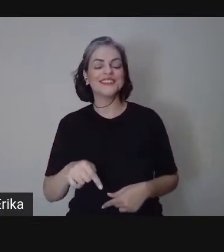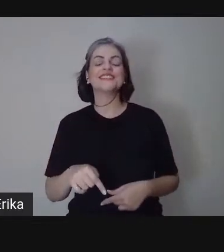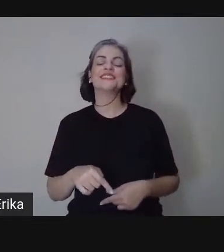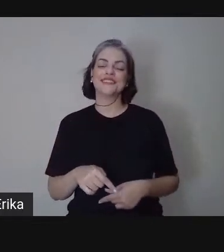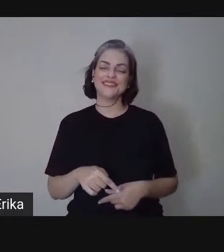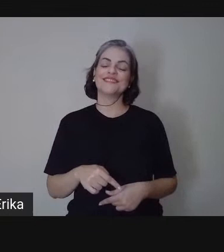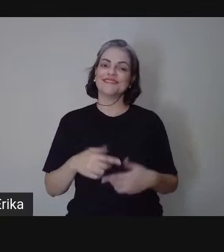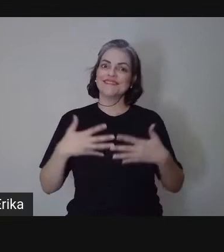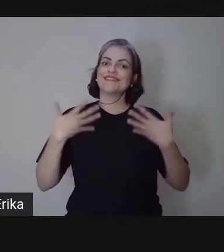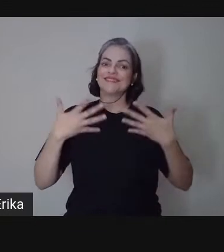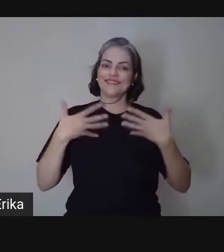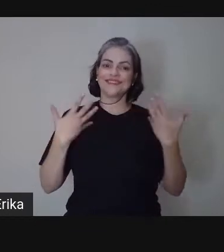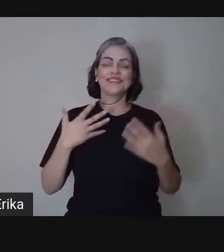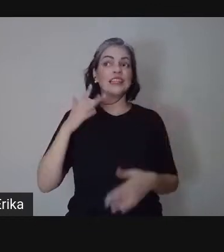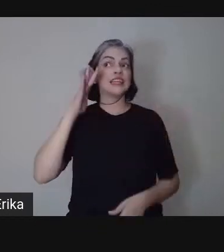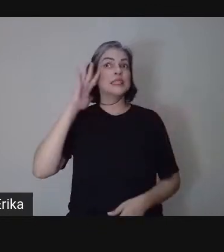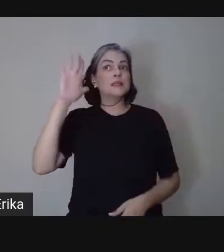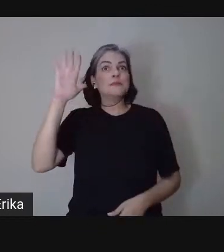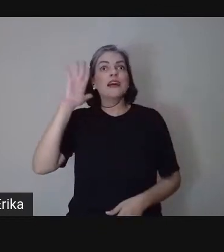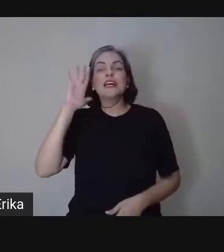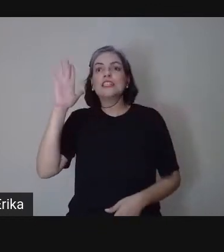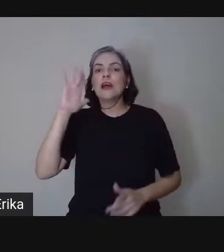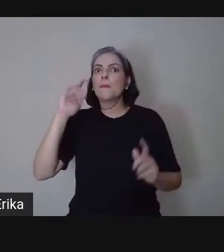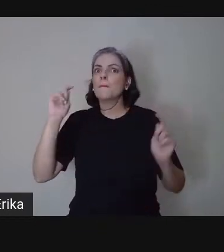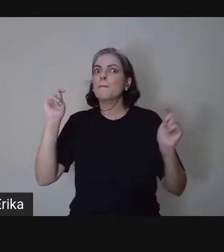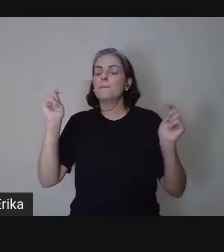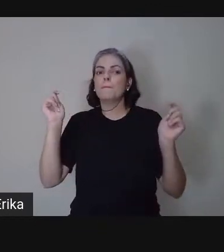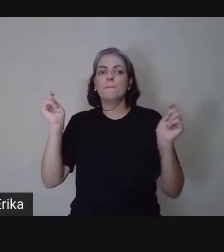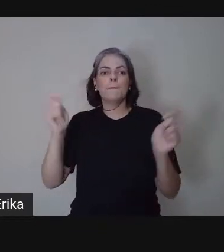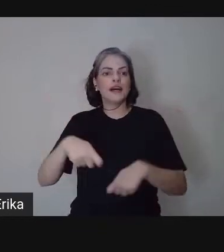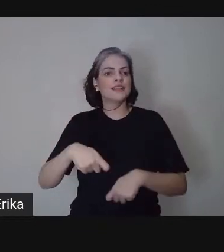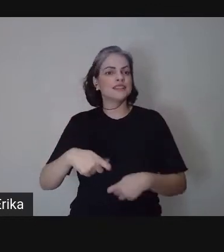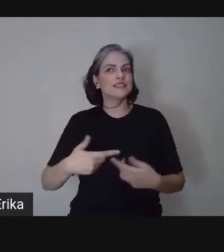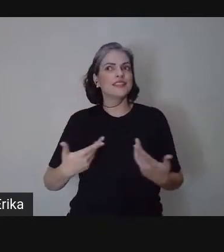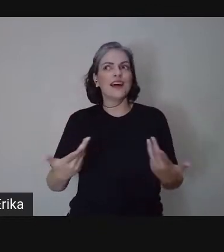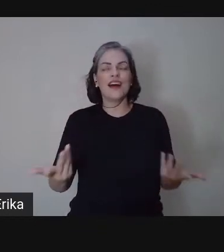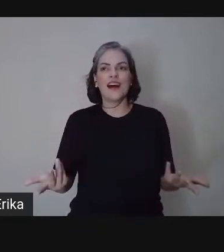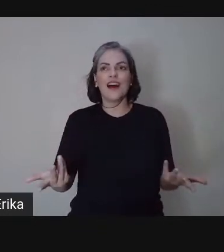porque imagina a possibilidade de poder acessar